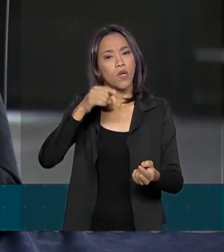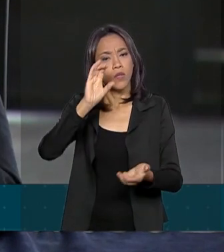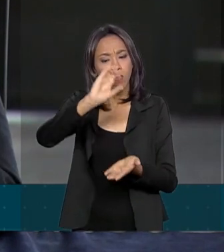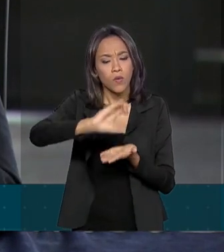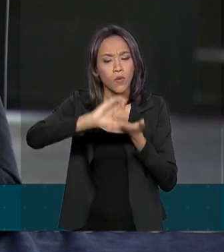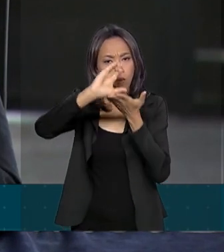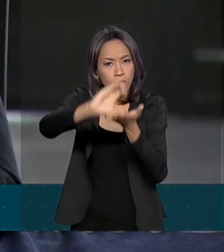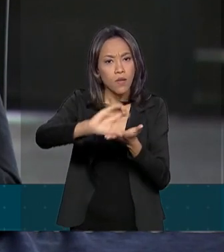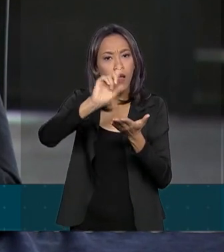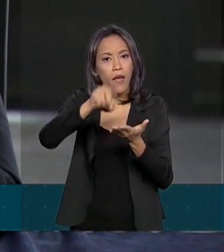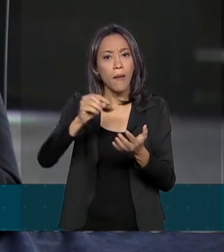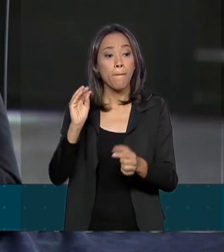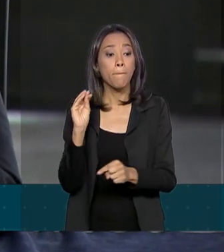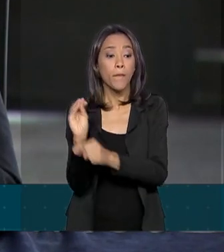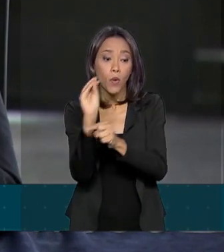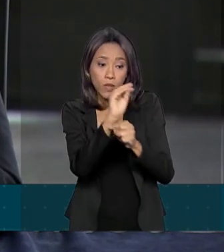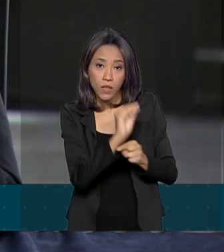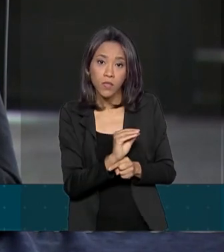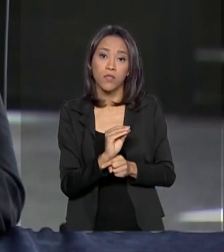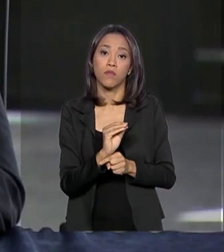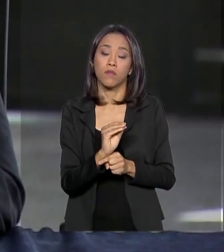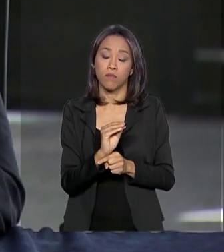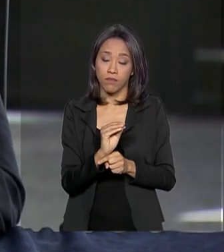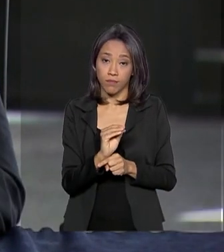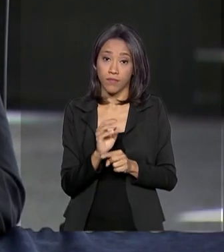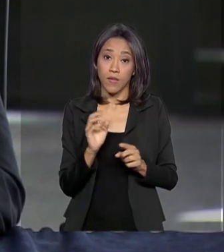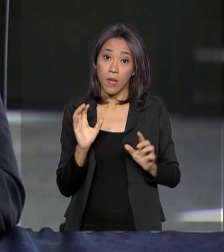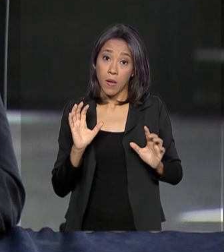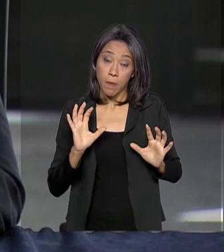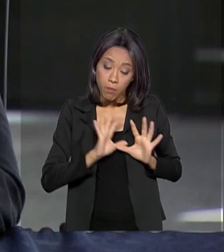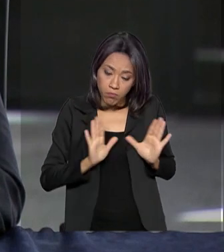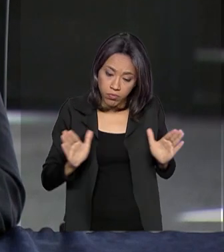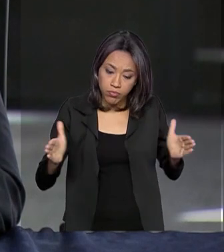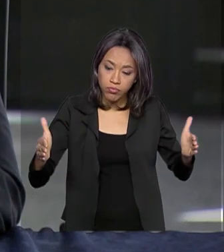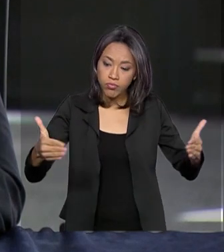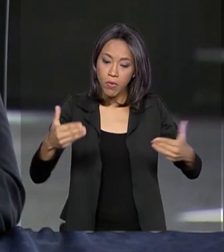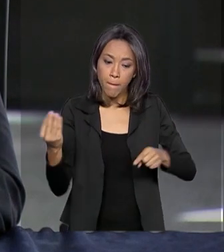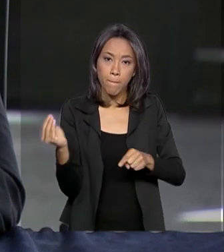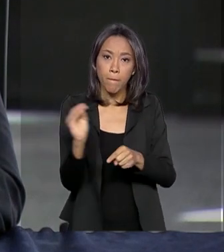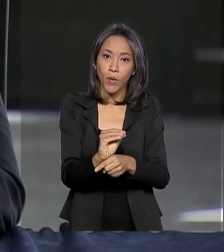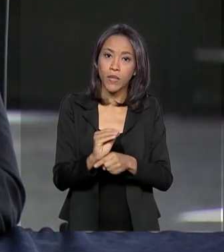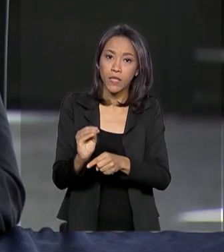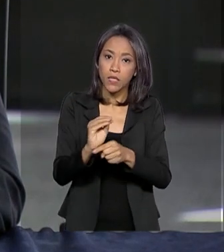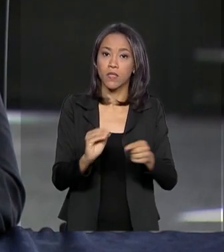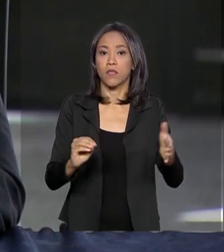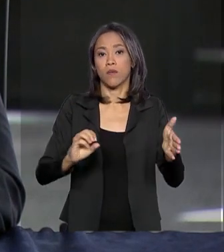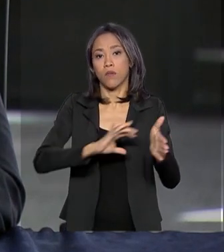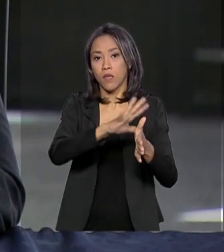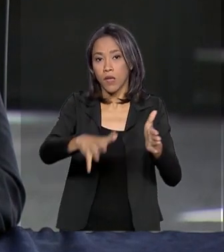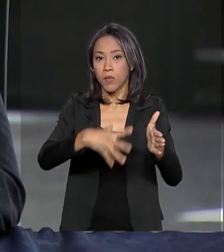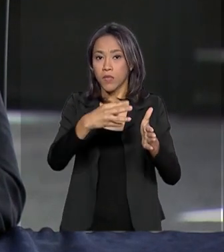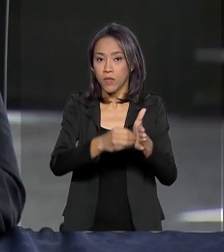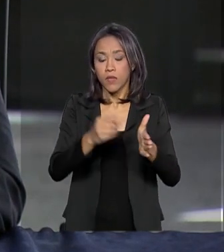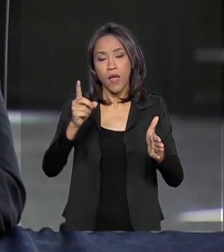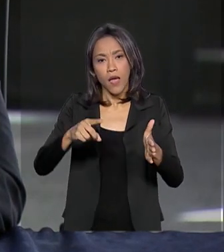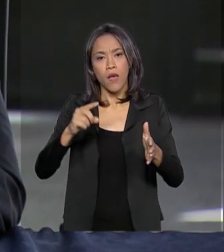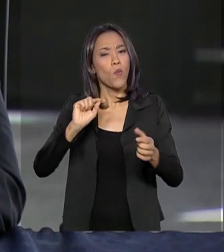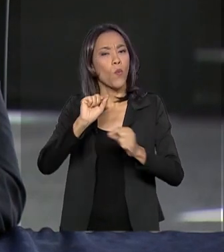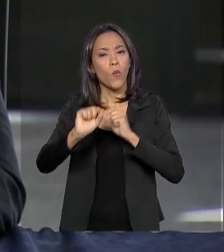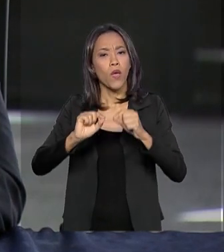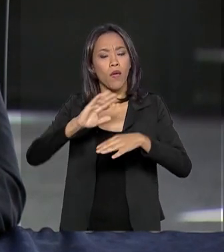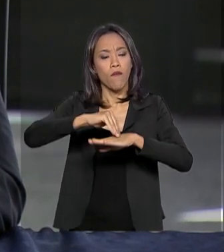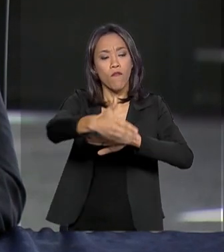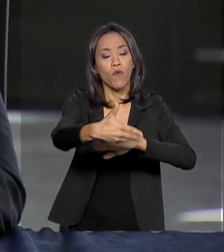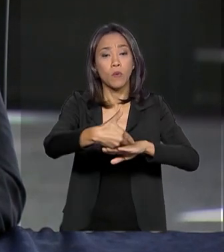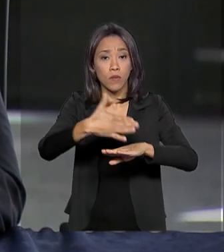a proteção. A proteção da Amazônia está muito ligada ao quê? A questão de fronteira, a questão de